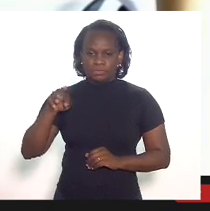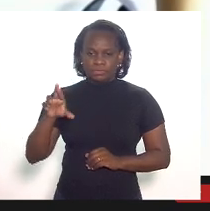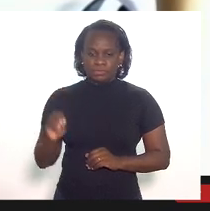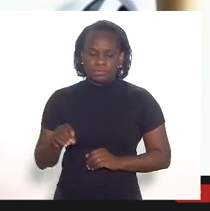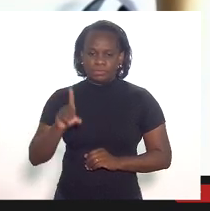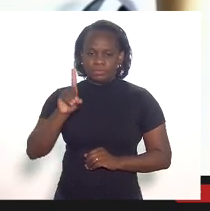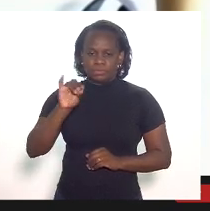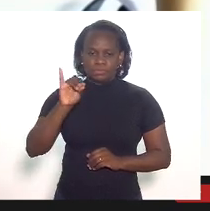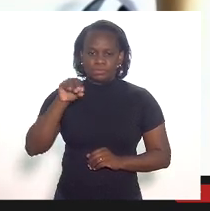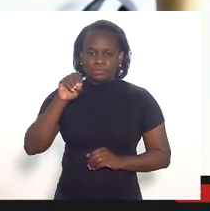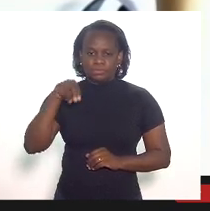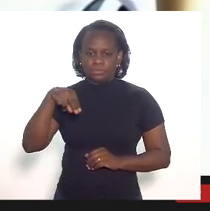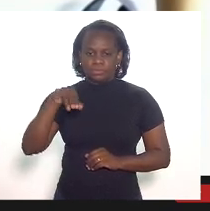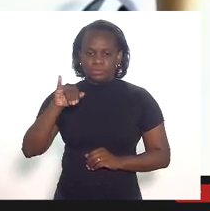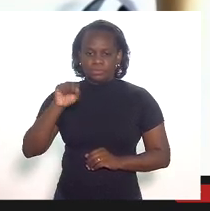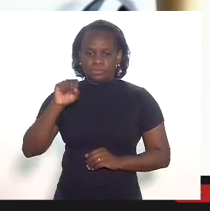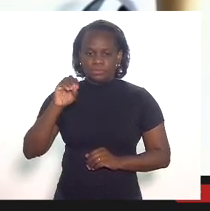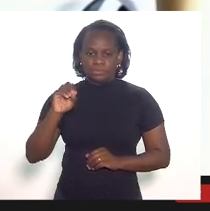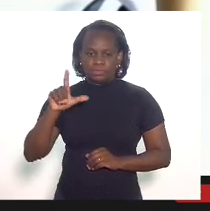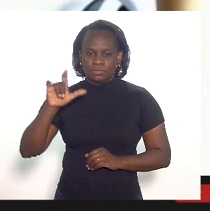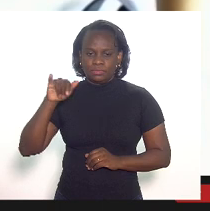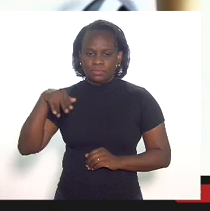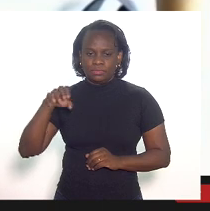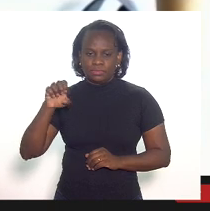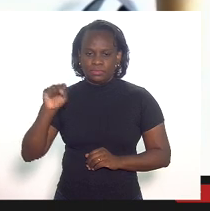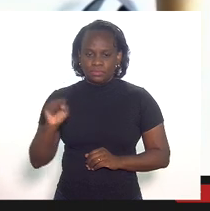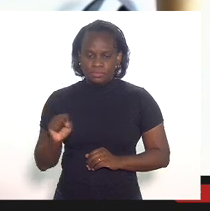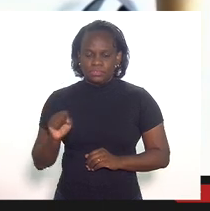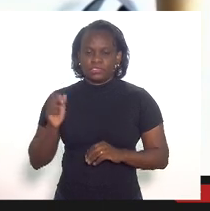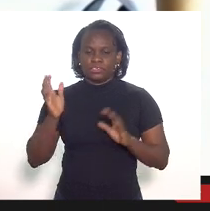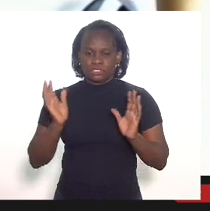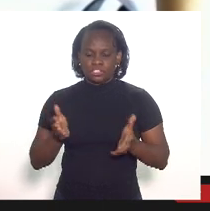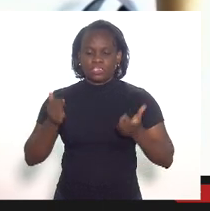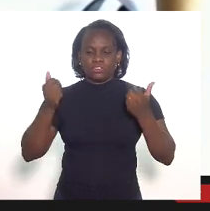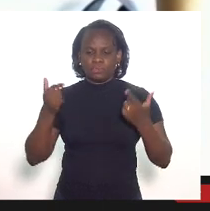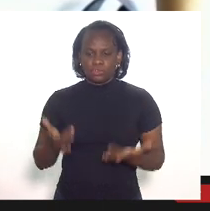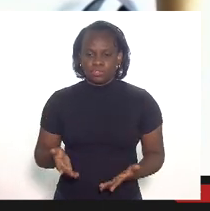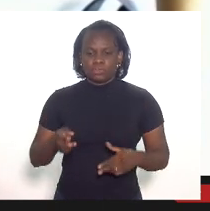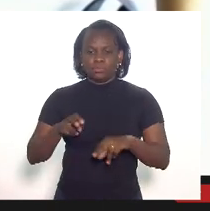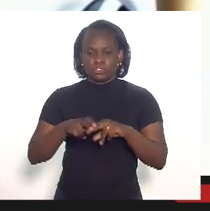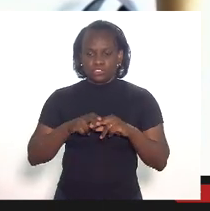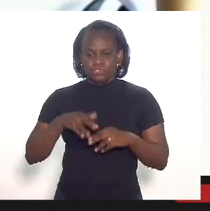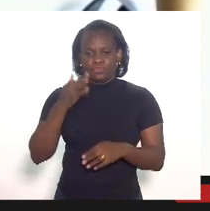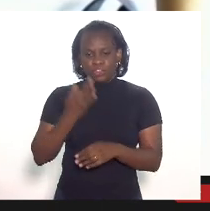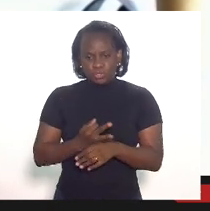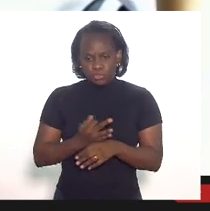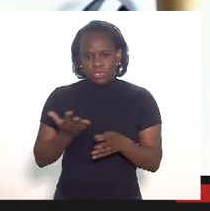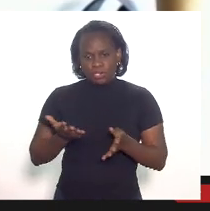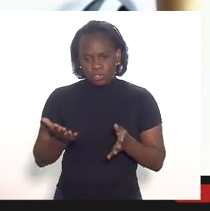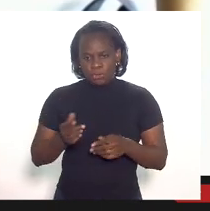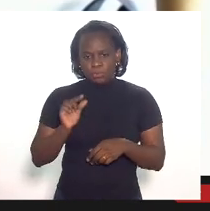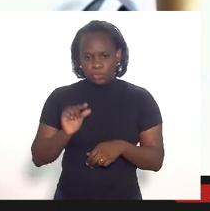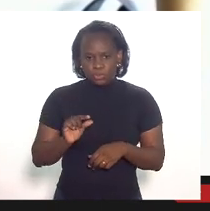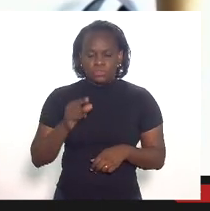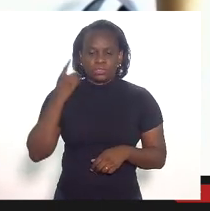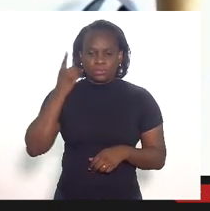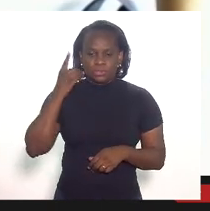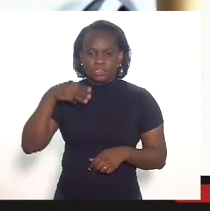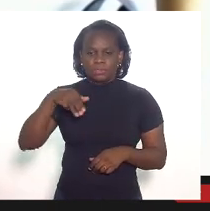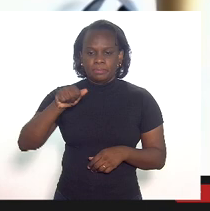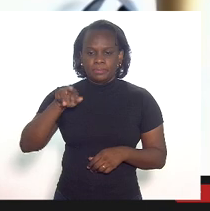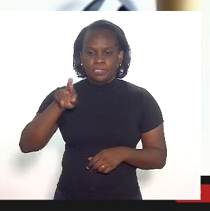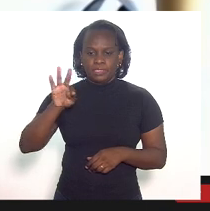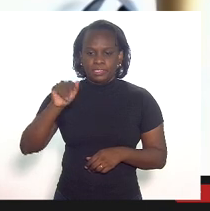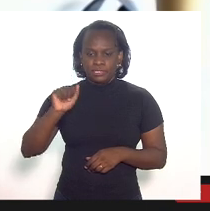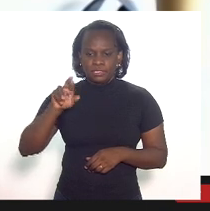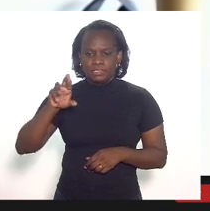Dionísio Lins, já justificada a ausência momentânea da deputada Marta